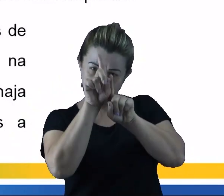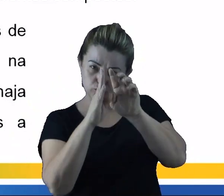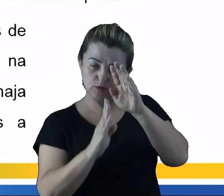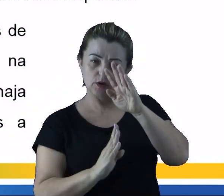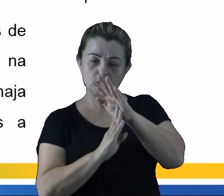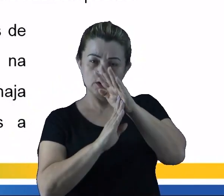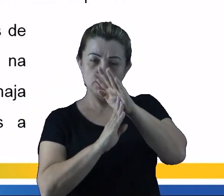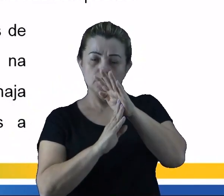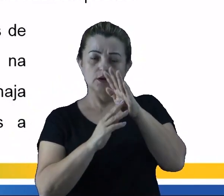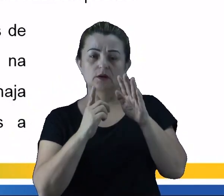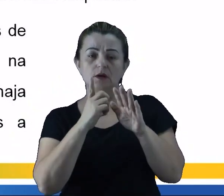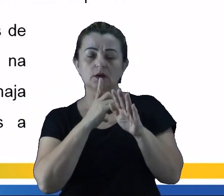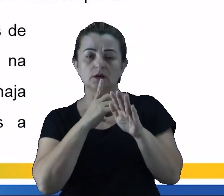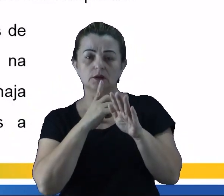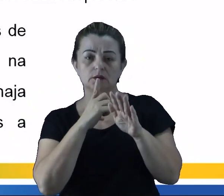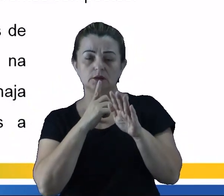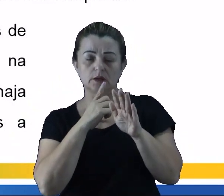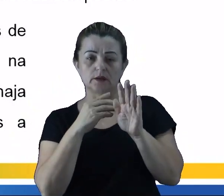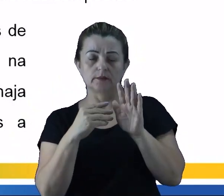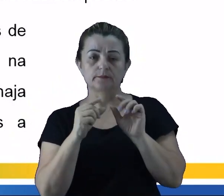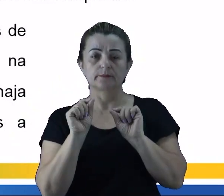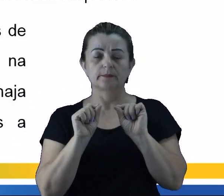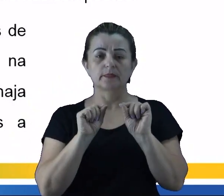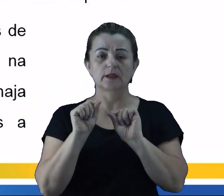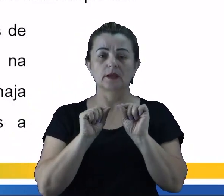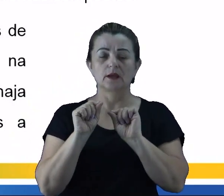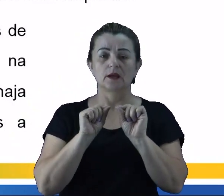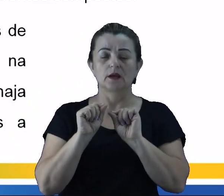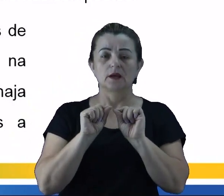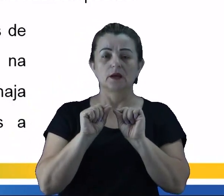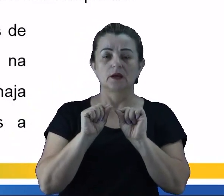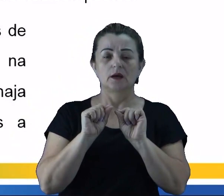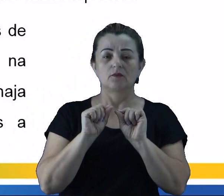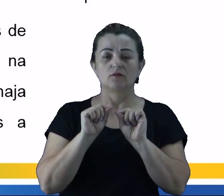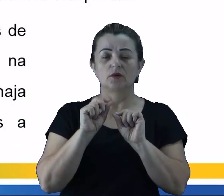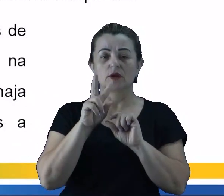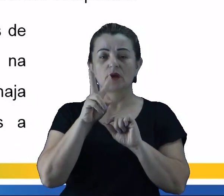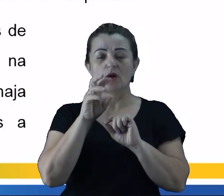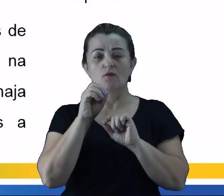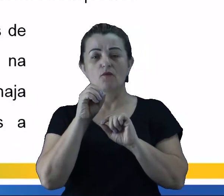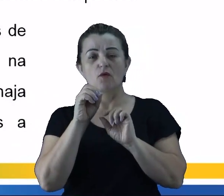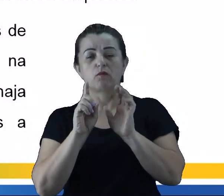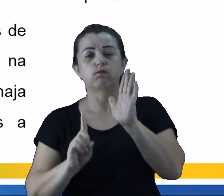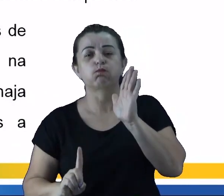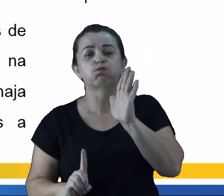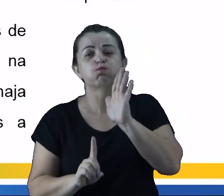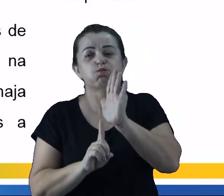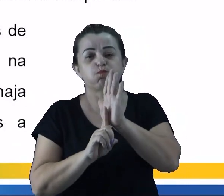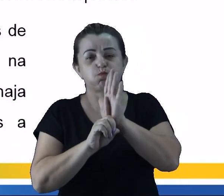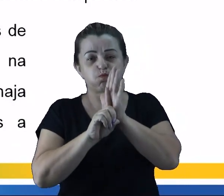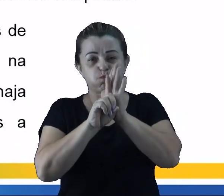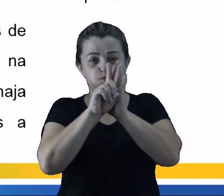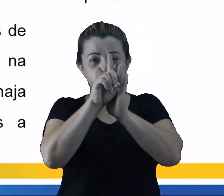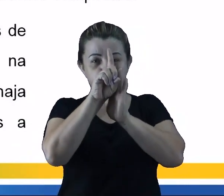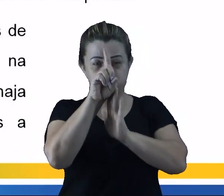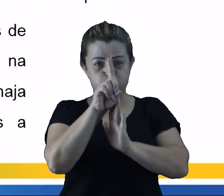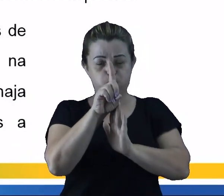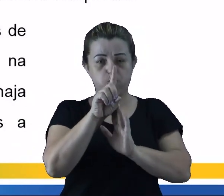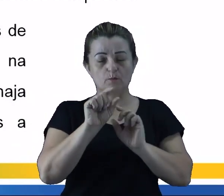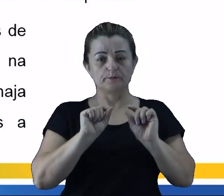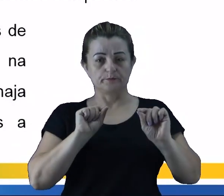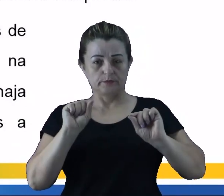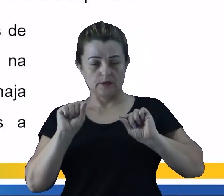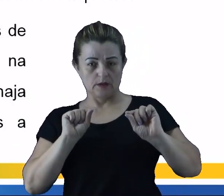frações desse componente presente ali no petróleo, ele vai volatilizar e vai subir na coluna de fracionamento.